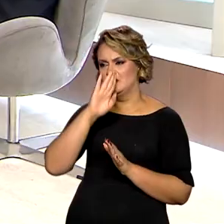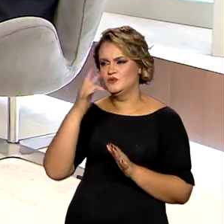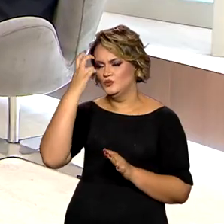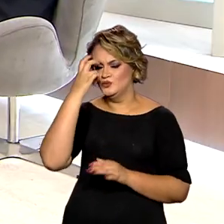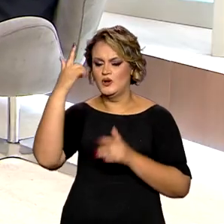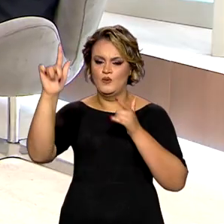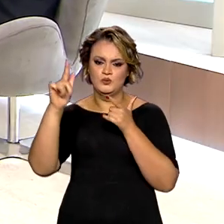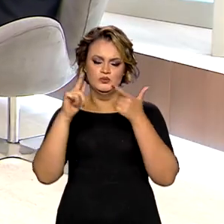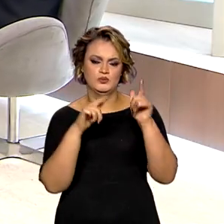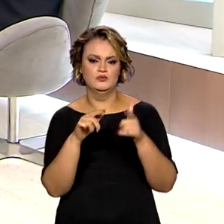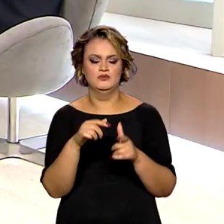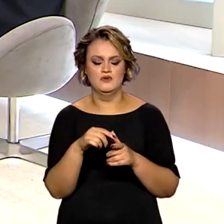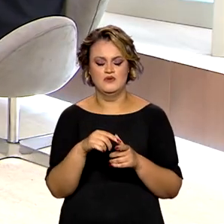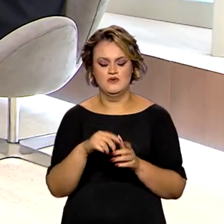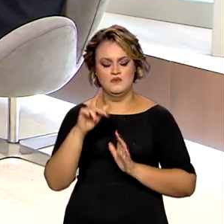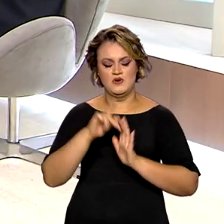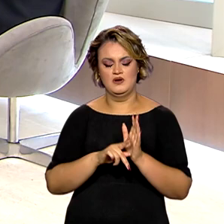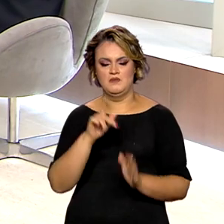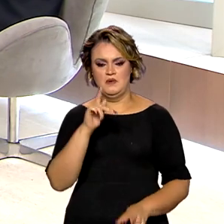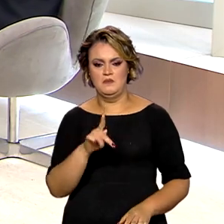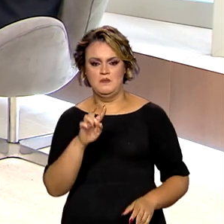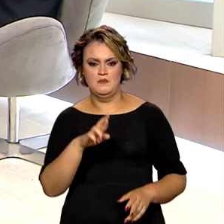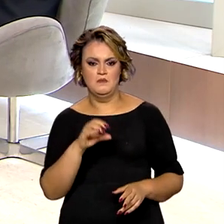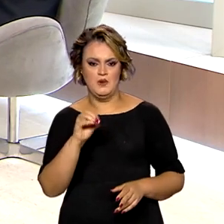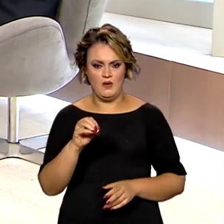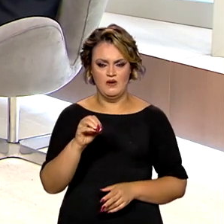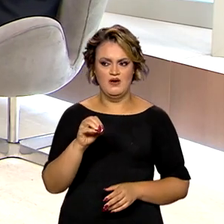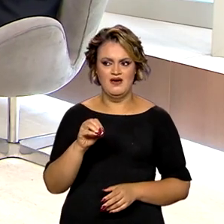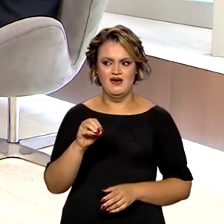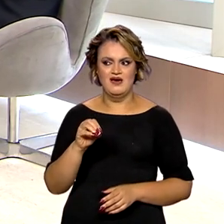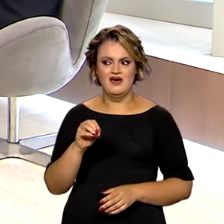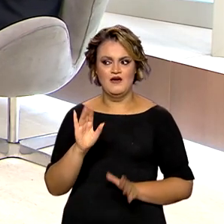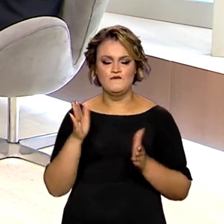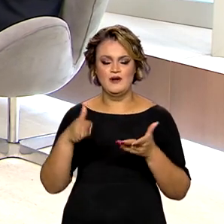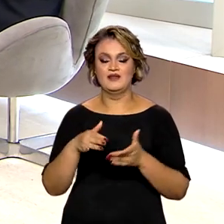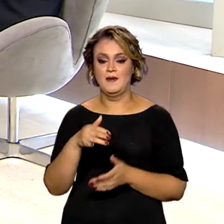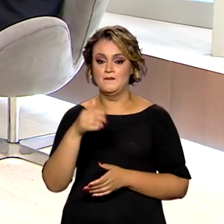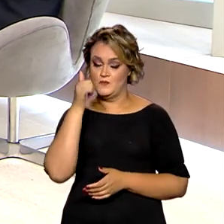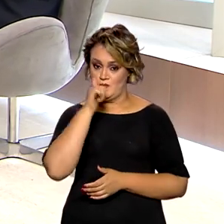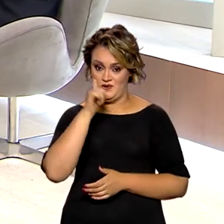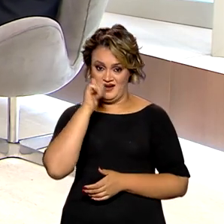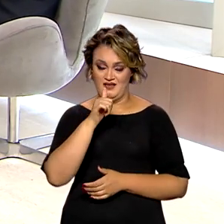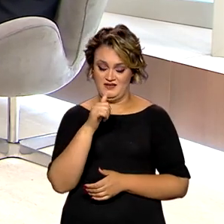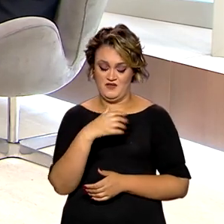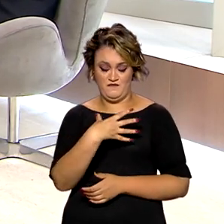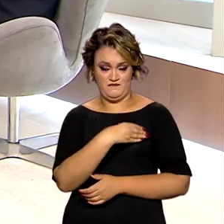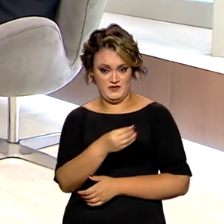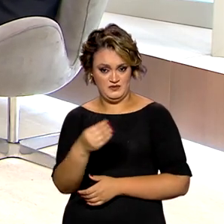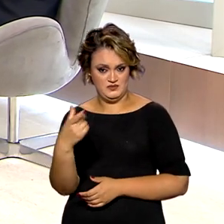programa PRO vem para isso também, a gente vai ter mulheres que são mães ainda mais